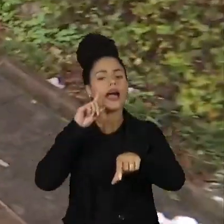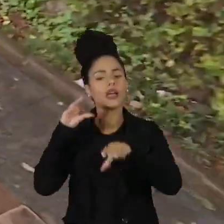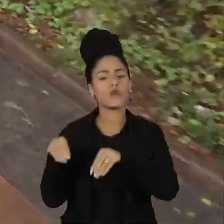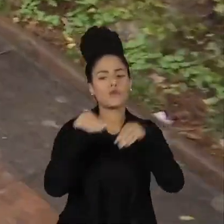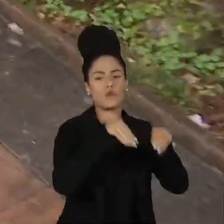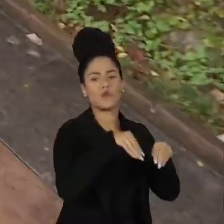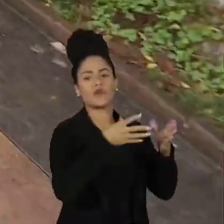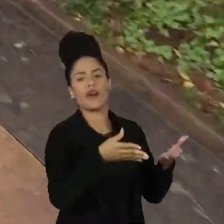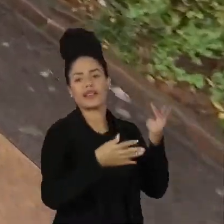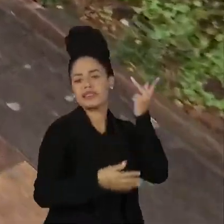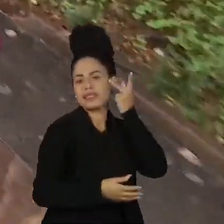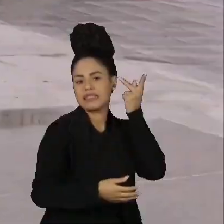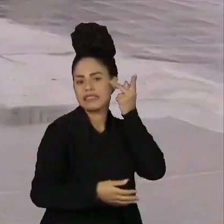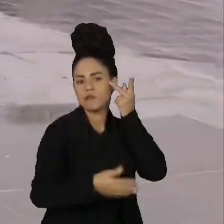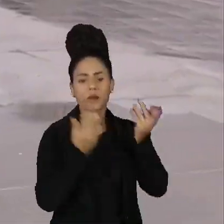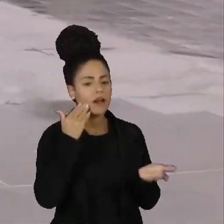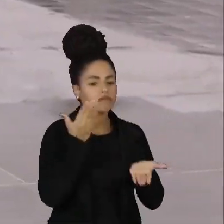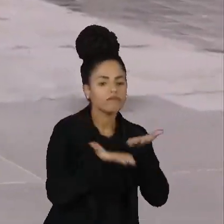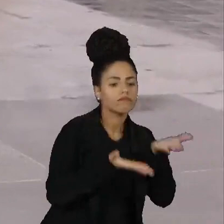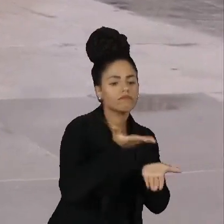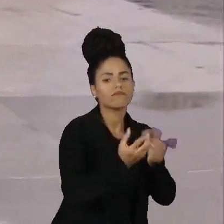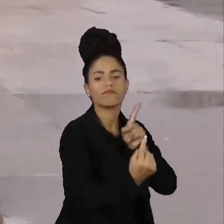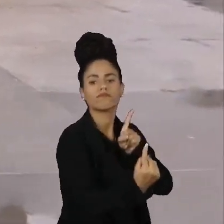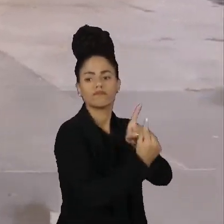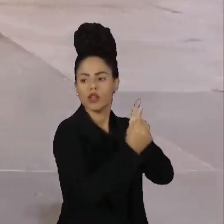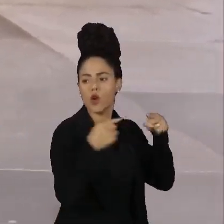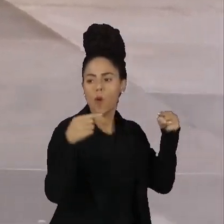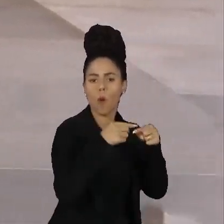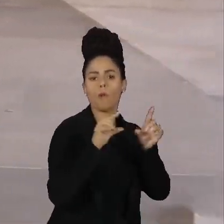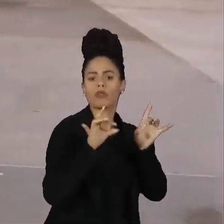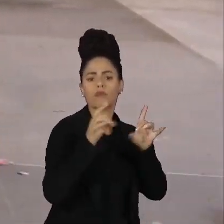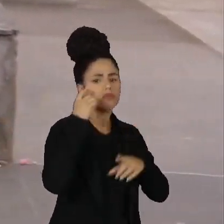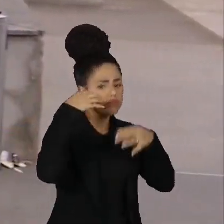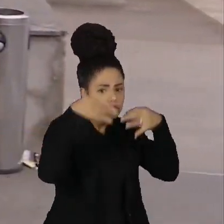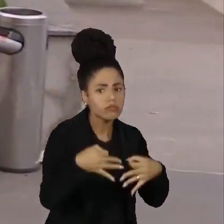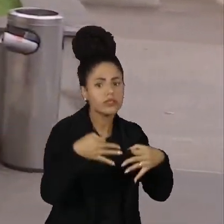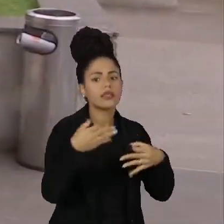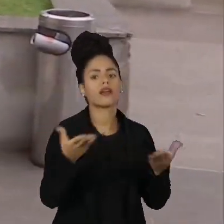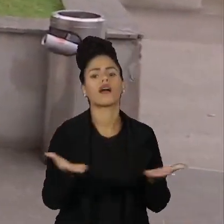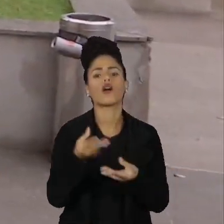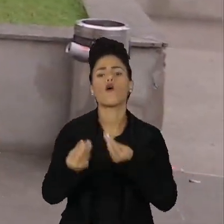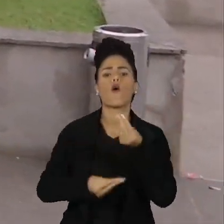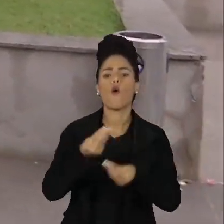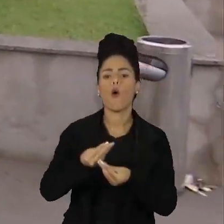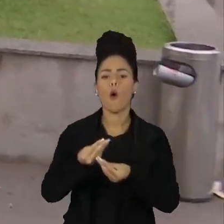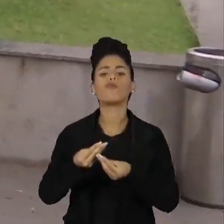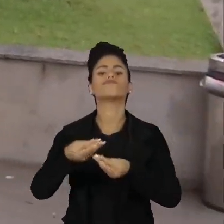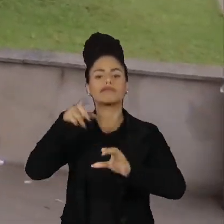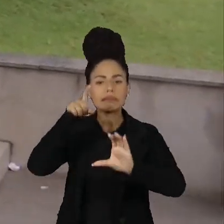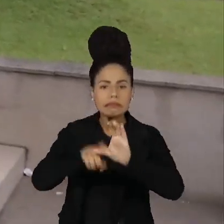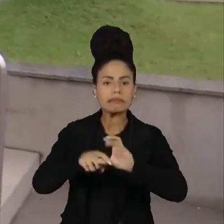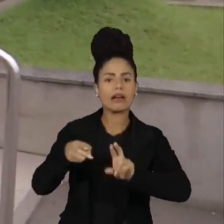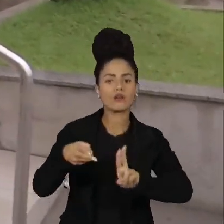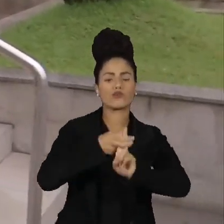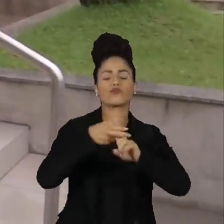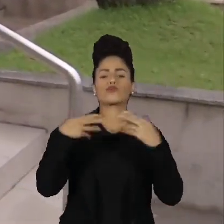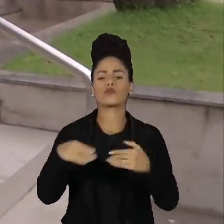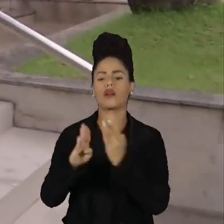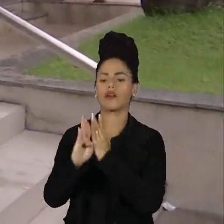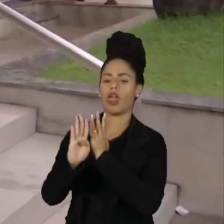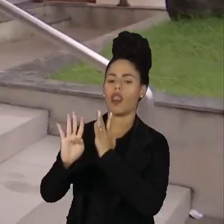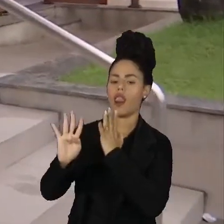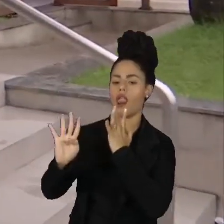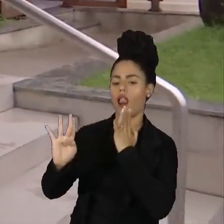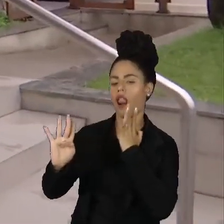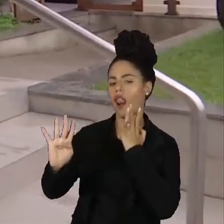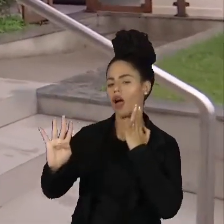busca de um atendimento mais especializado. Mas não adiantou. Aqui ele também depende do SUS e a fila para conseguir um